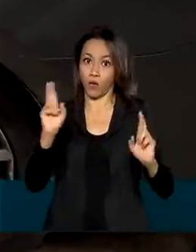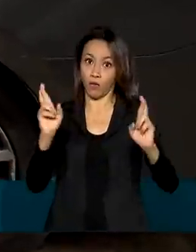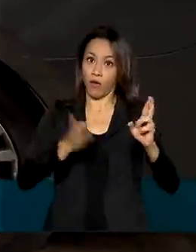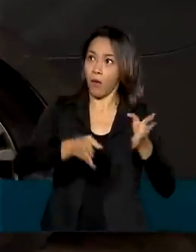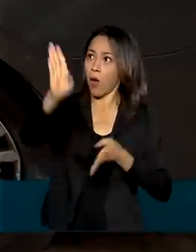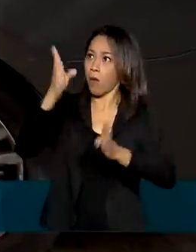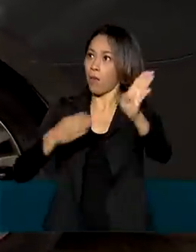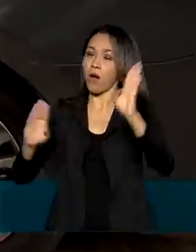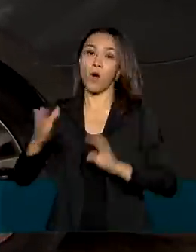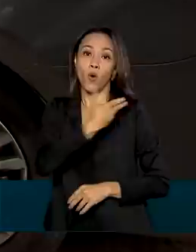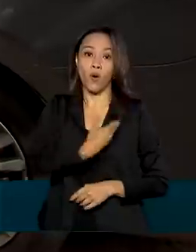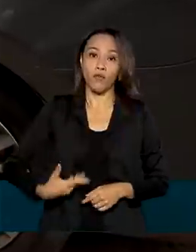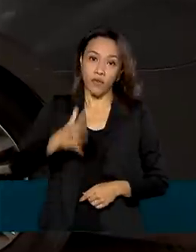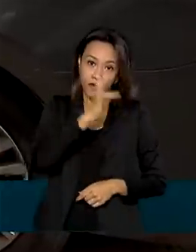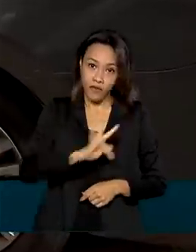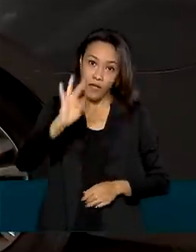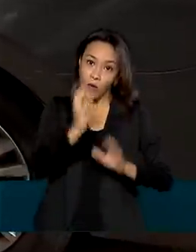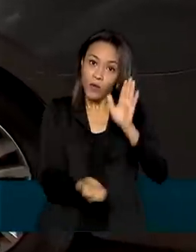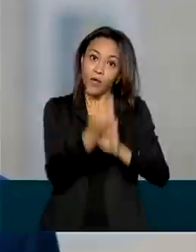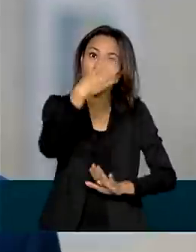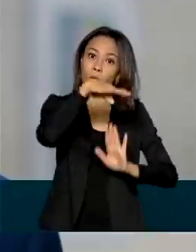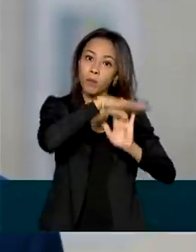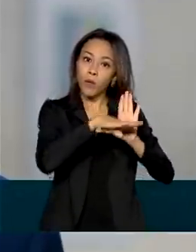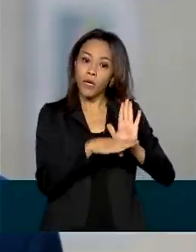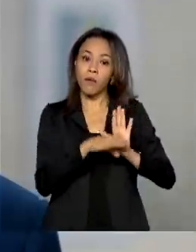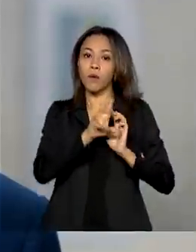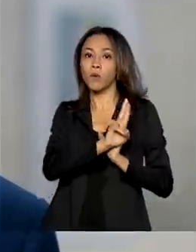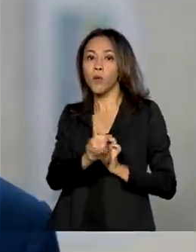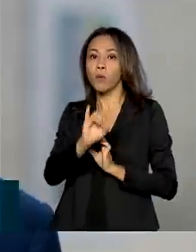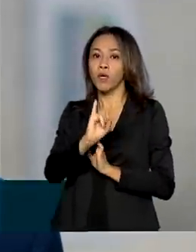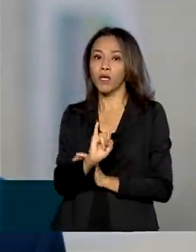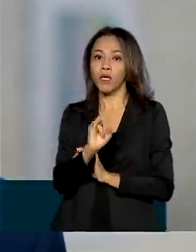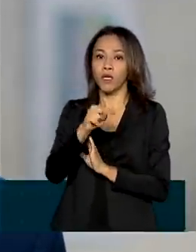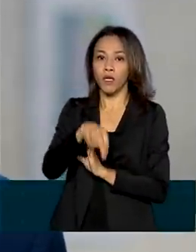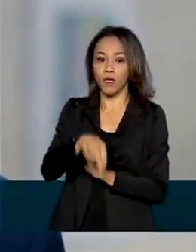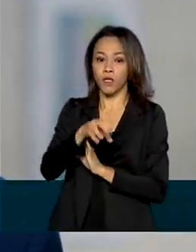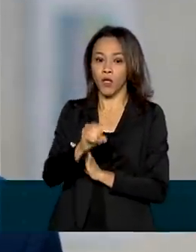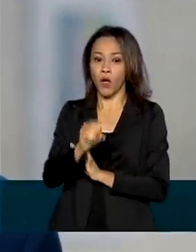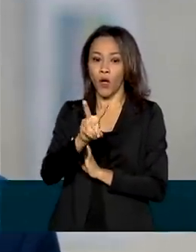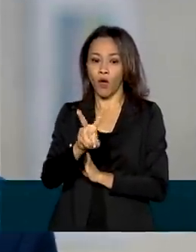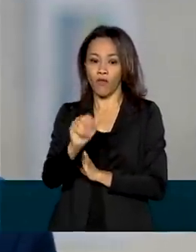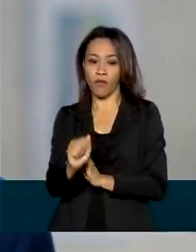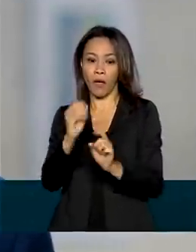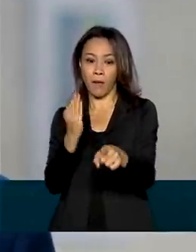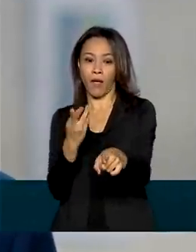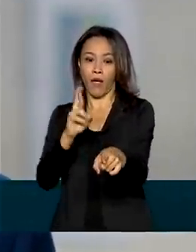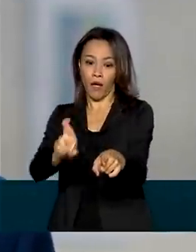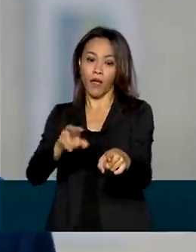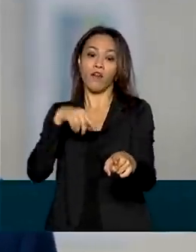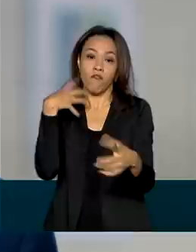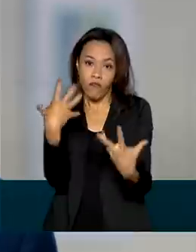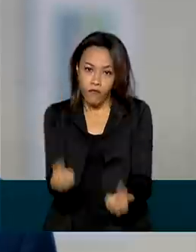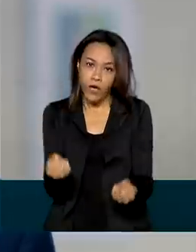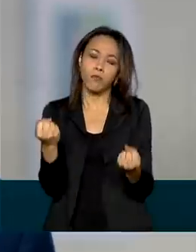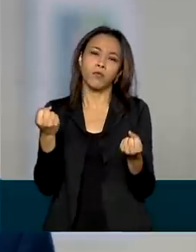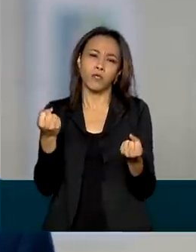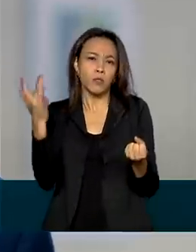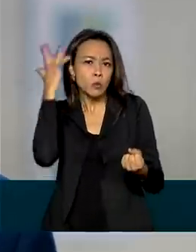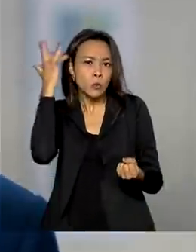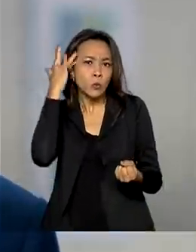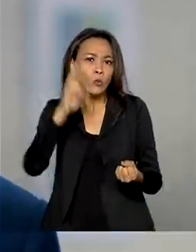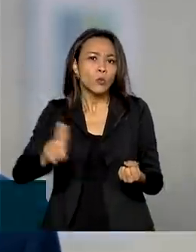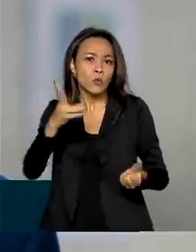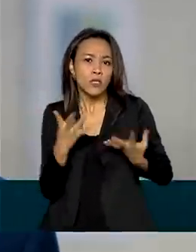federal criou o Inova BR. Iremos investir forte no monitoramento das nossas rodovias federais, garantindo assim a sua